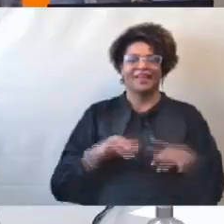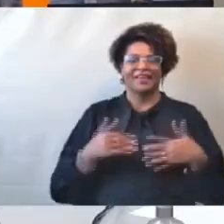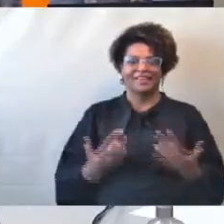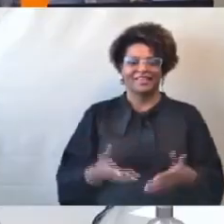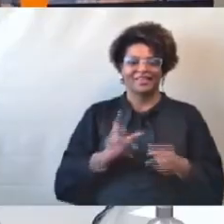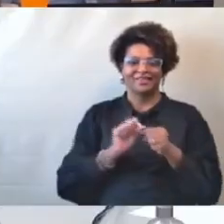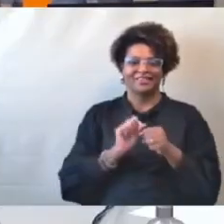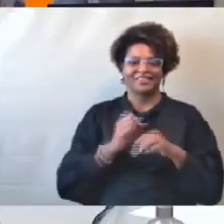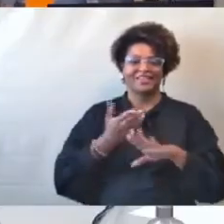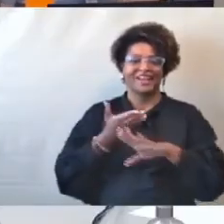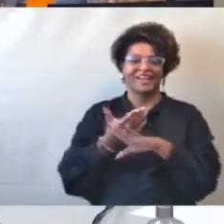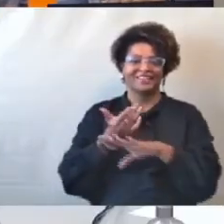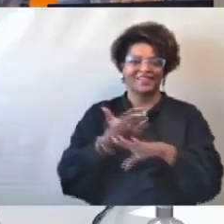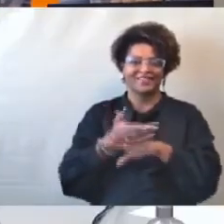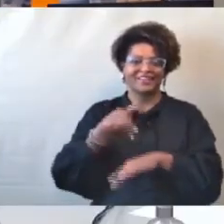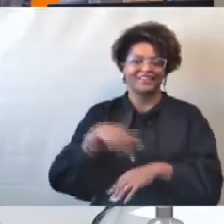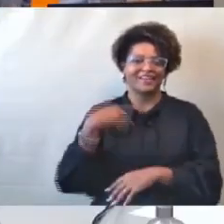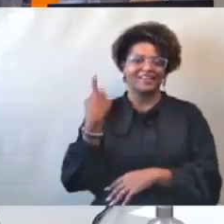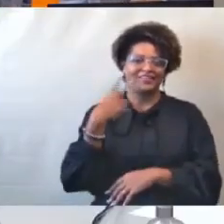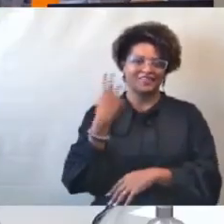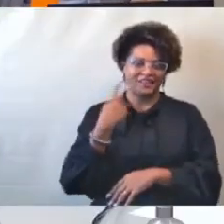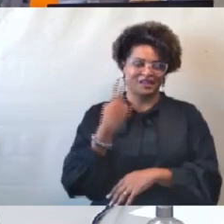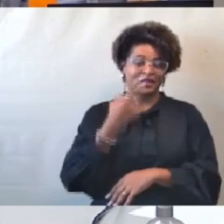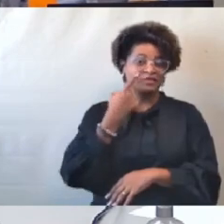para verificação de quórum.